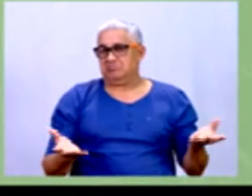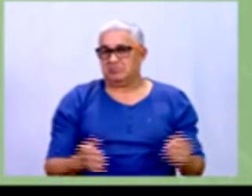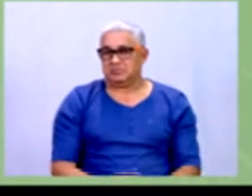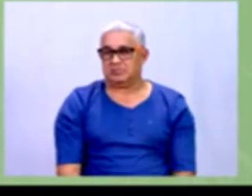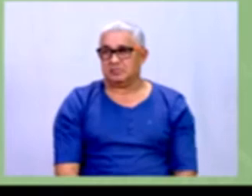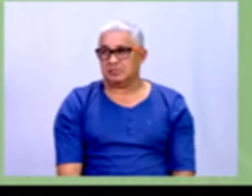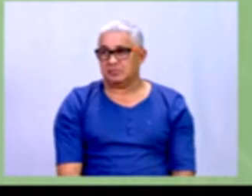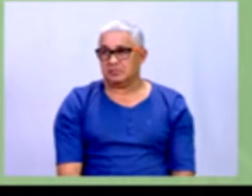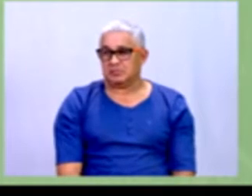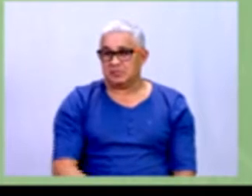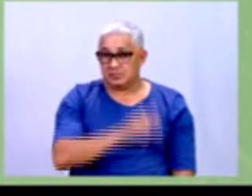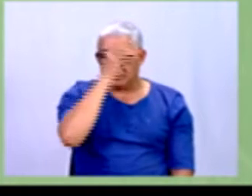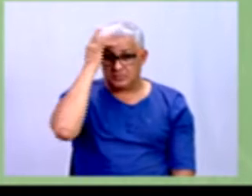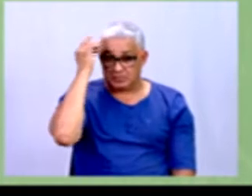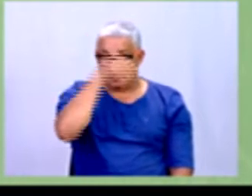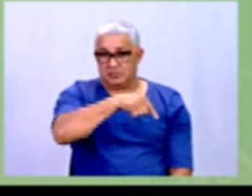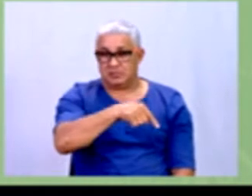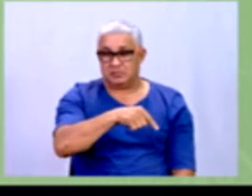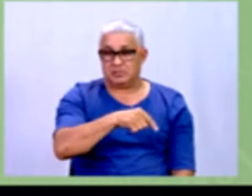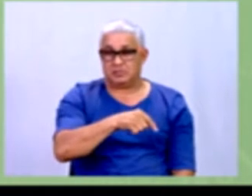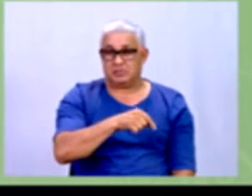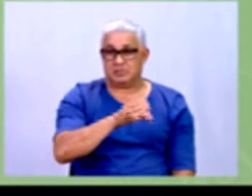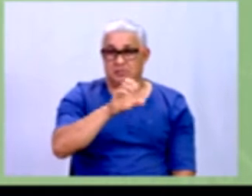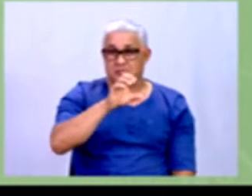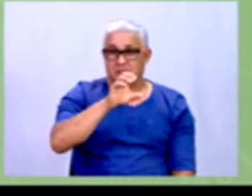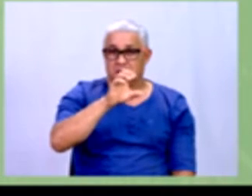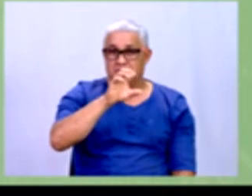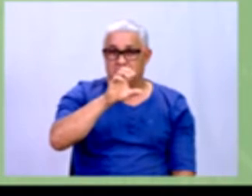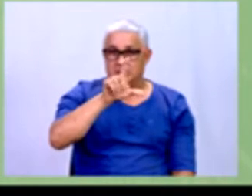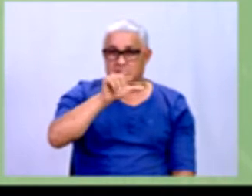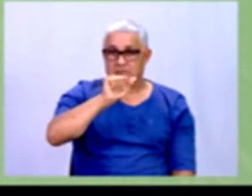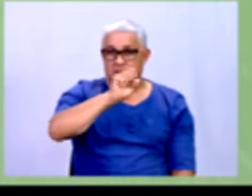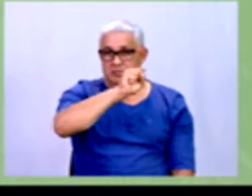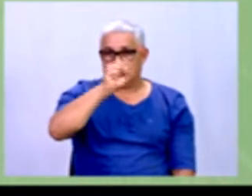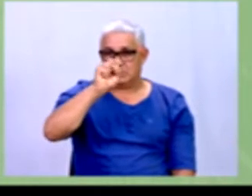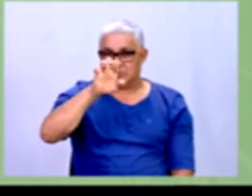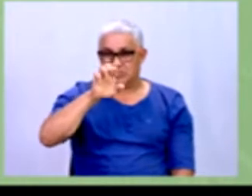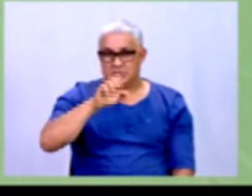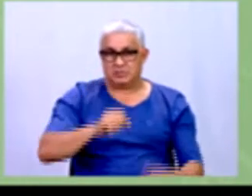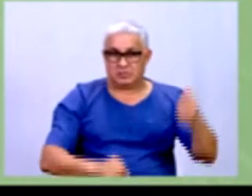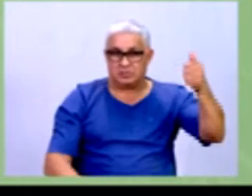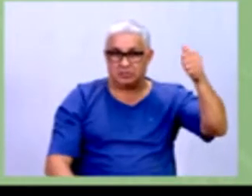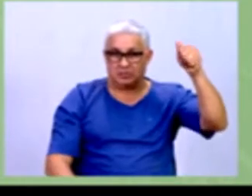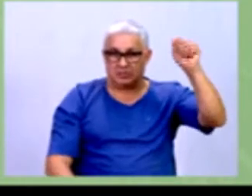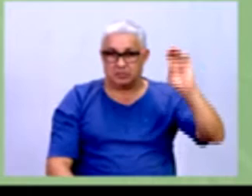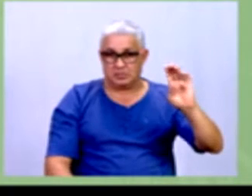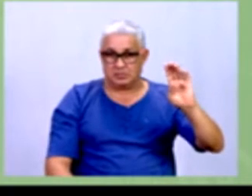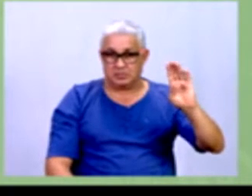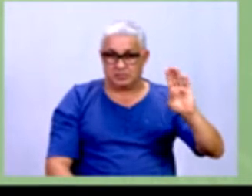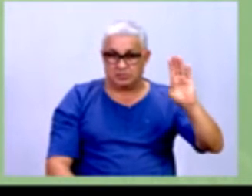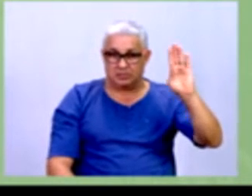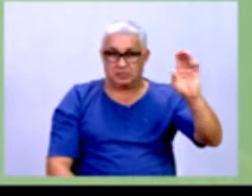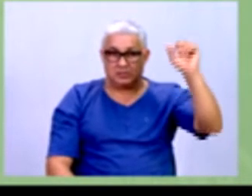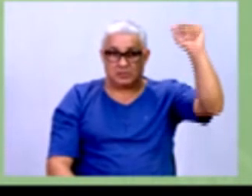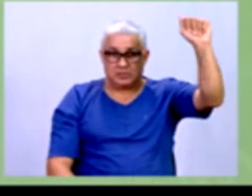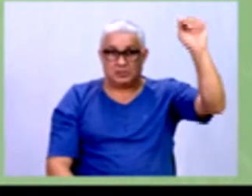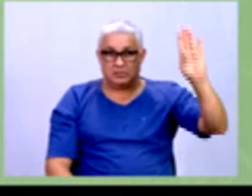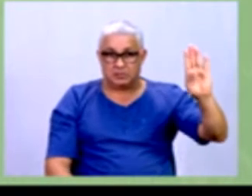Para pessoas da classe A, B e C, como está aqui. E o que a gente conseguiu enxergar?